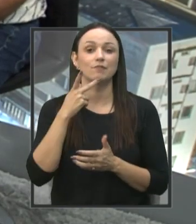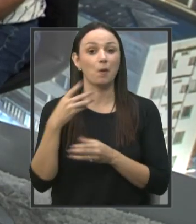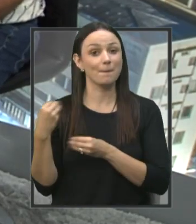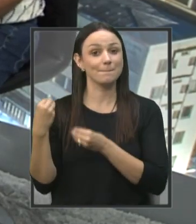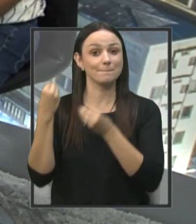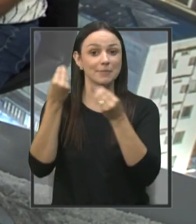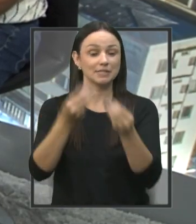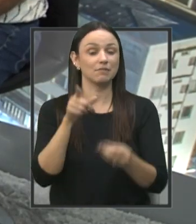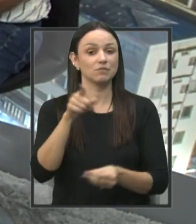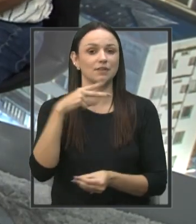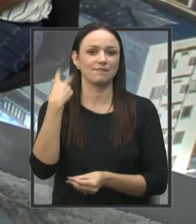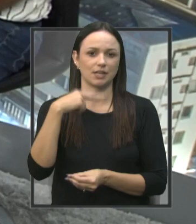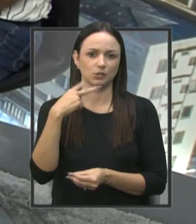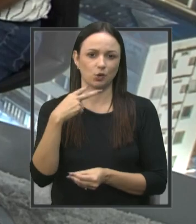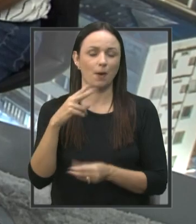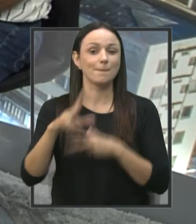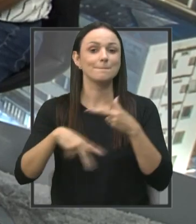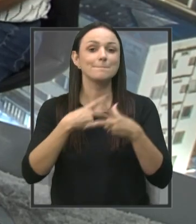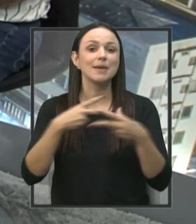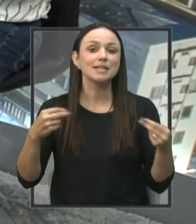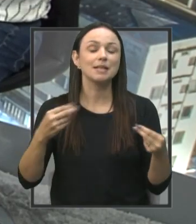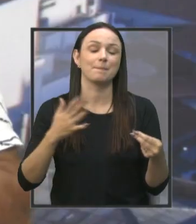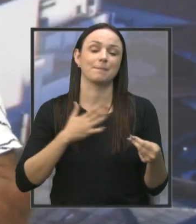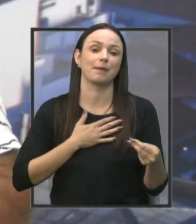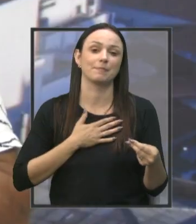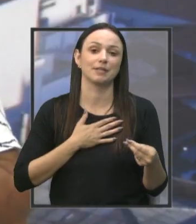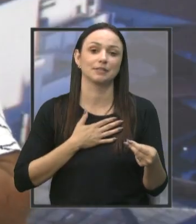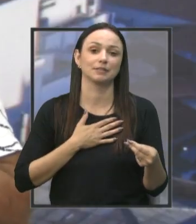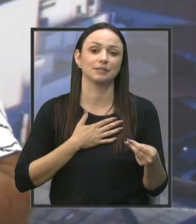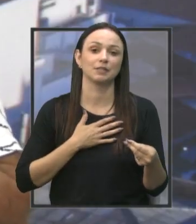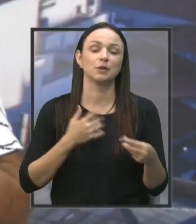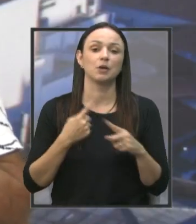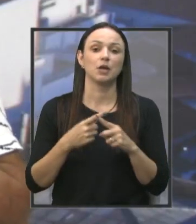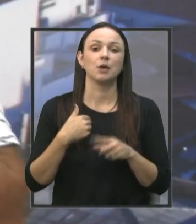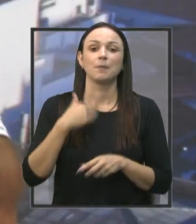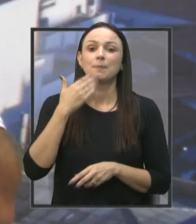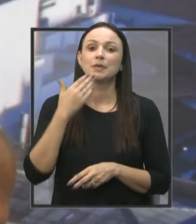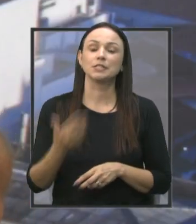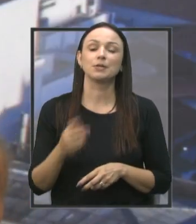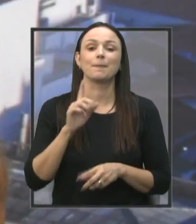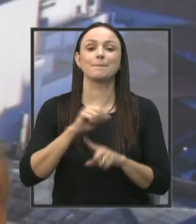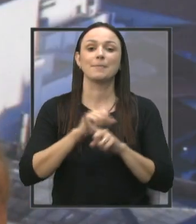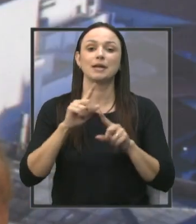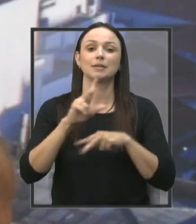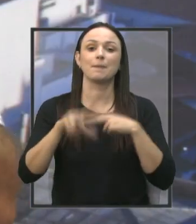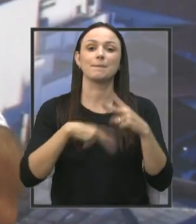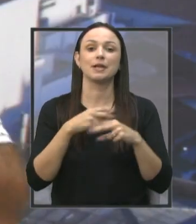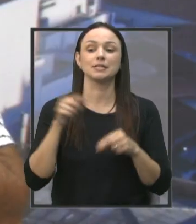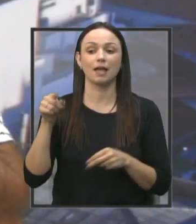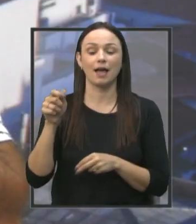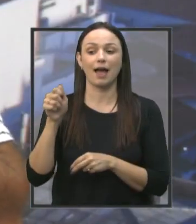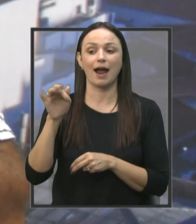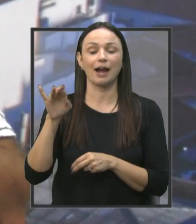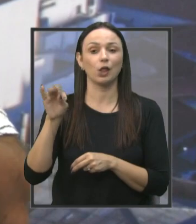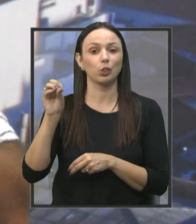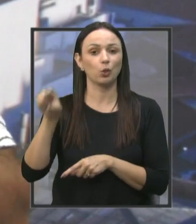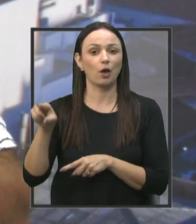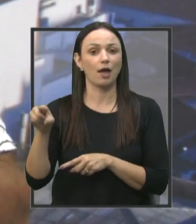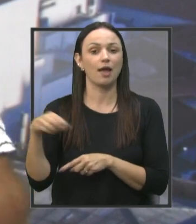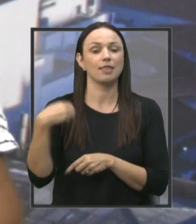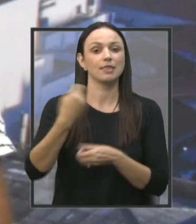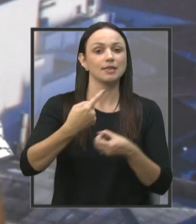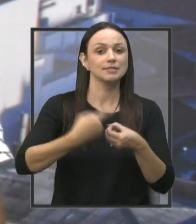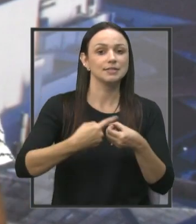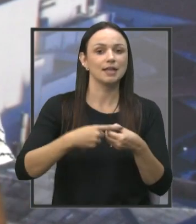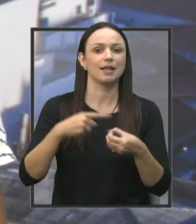presente para você, vereador, é um presente para mim, entre aspas, do que eu pedi, mas é um presente seu, Ailton, para a minha cidade, para as